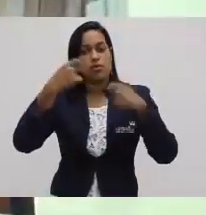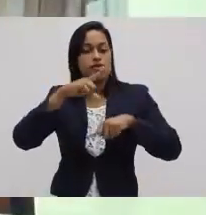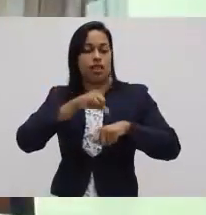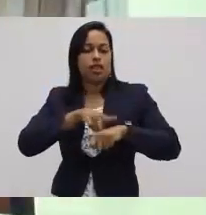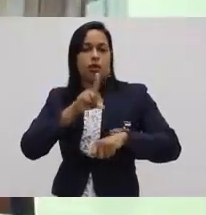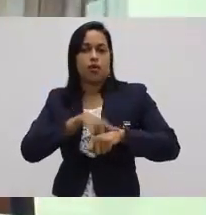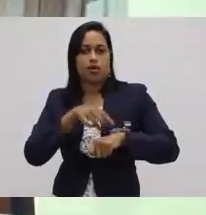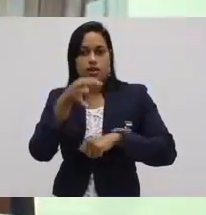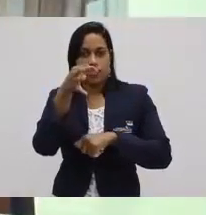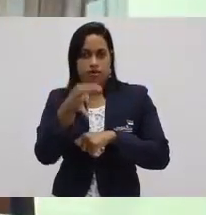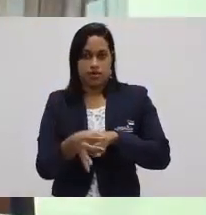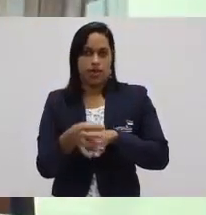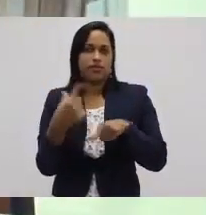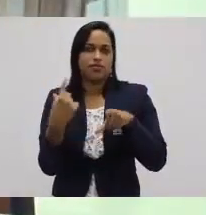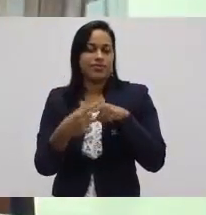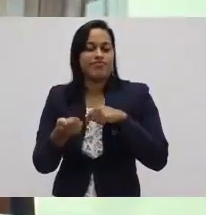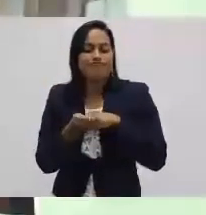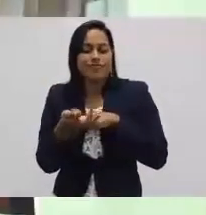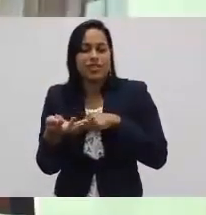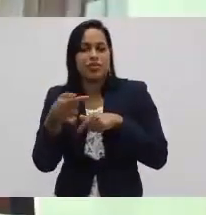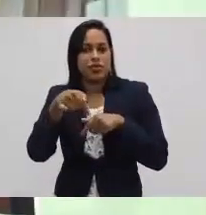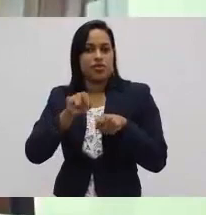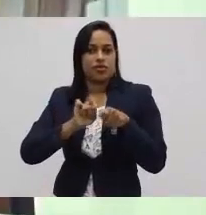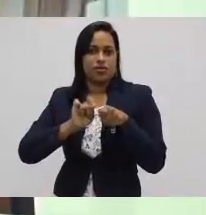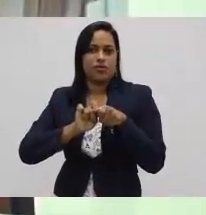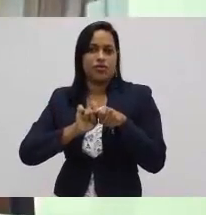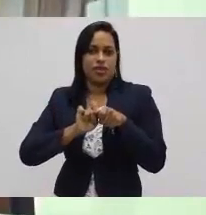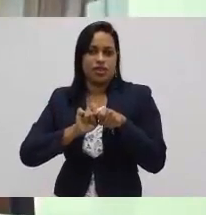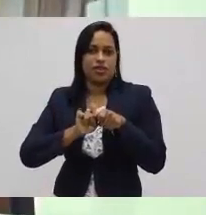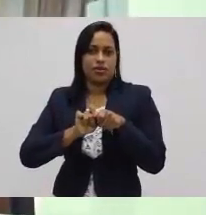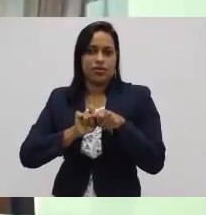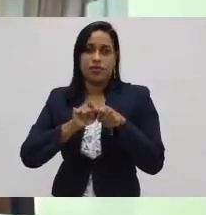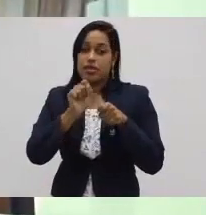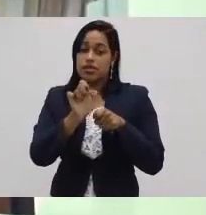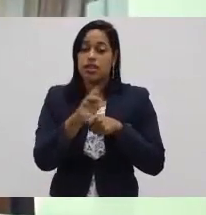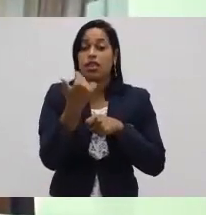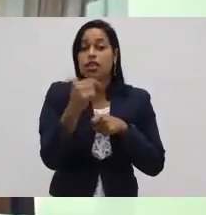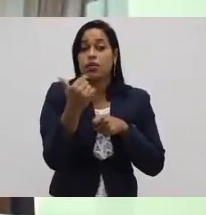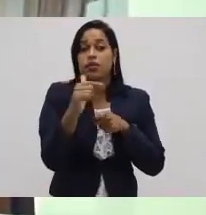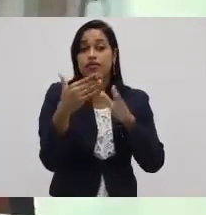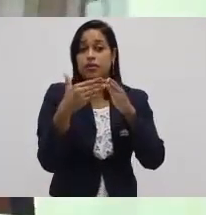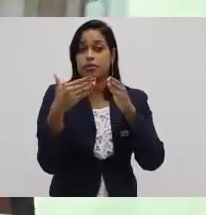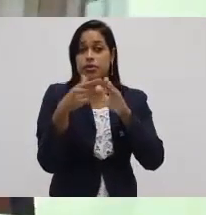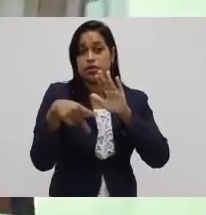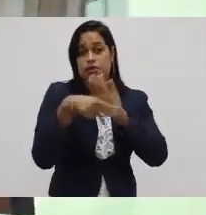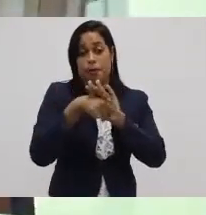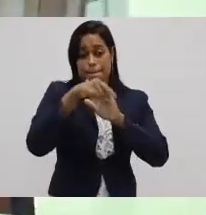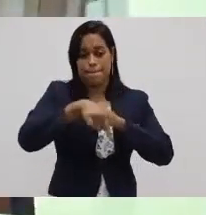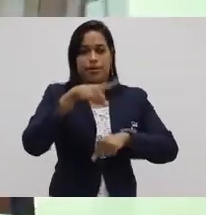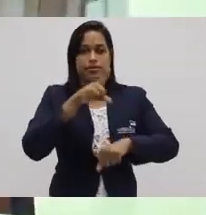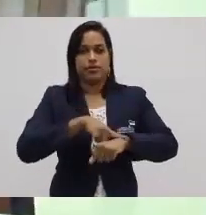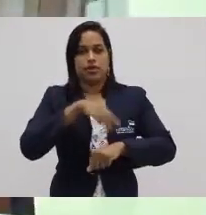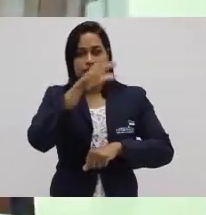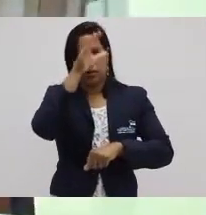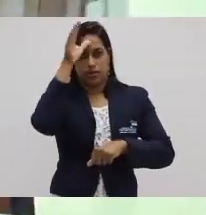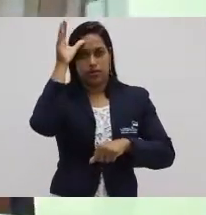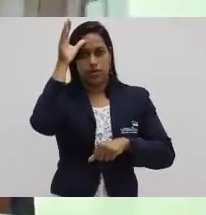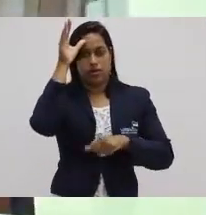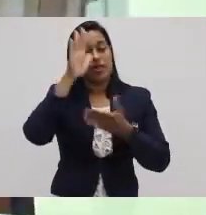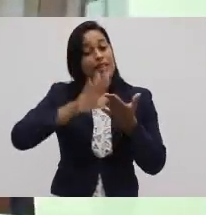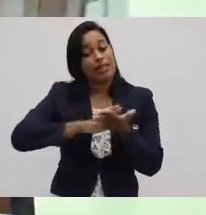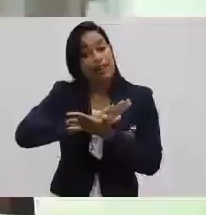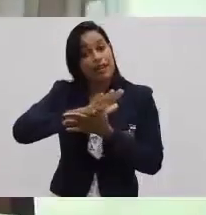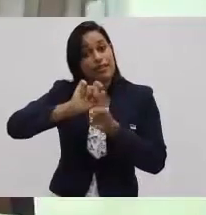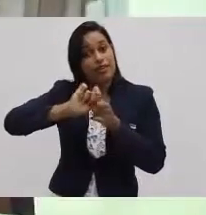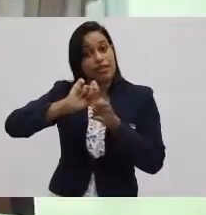ter um produto a ser produzido. E nenhum produto é produzido se não tiver o pedido na hora que foi pedido. Nada é